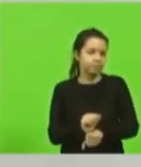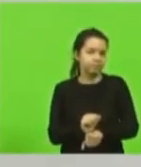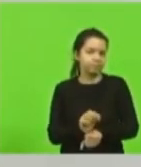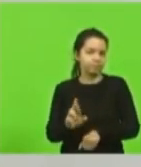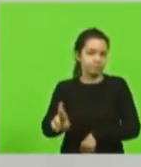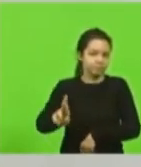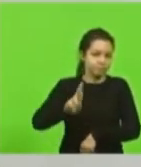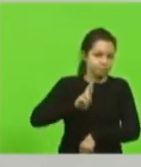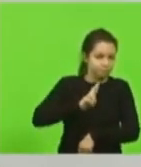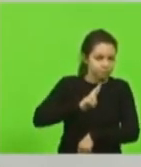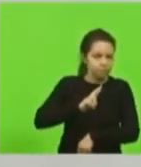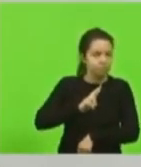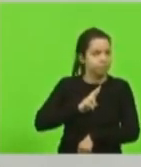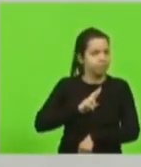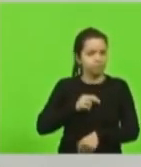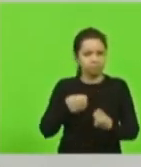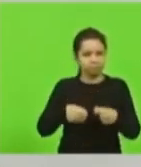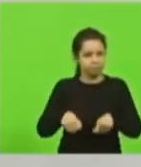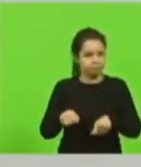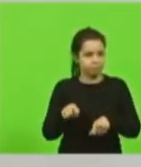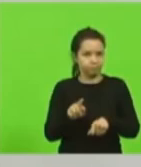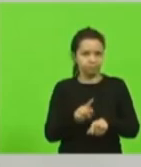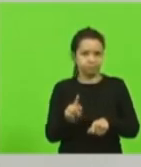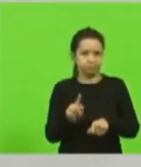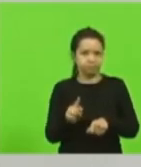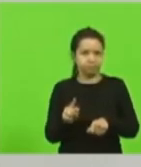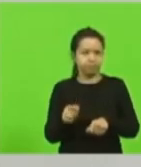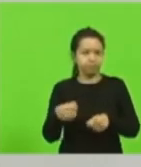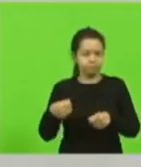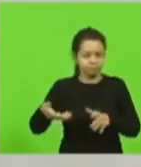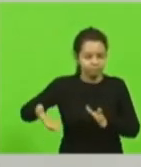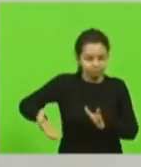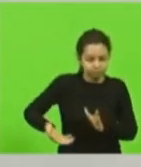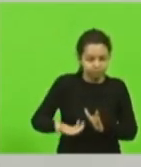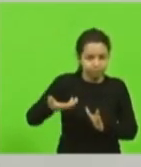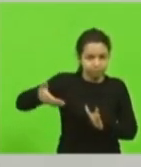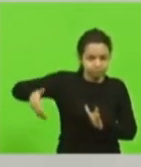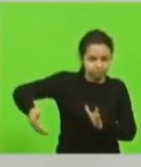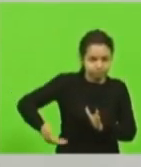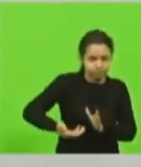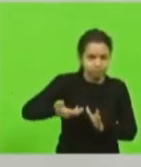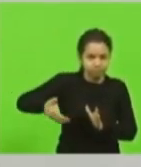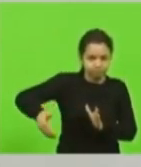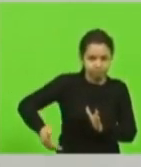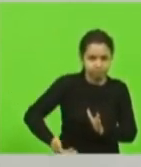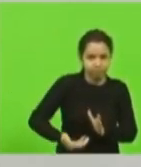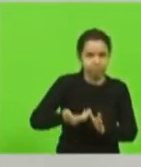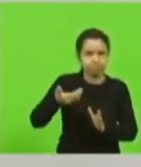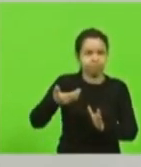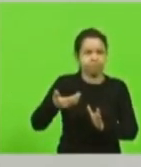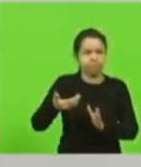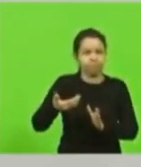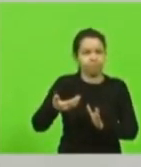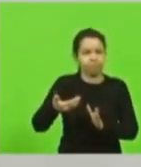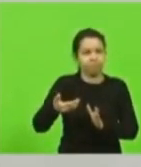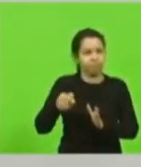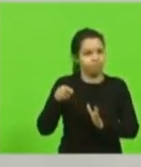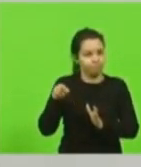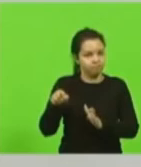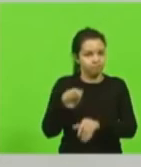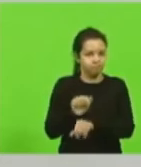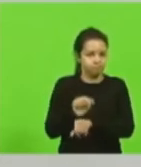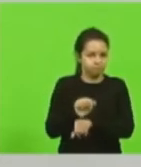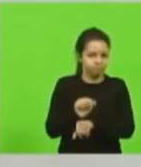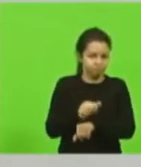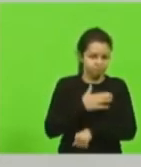Sul para o aprofundamento daquele canal ali para que seja feita uma dragagem ali esperar alguém morrer para daí sim se